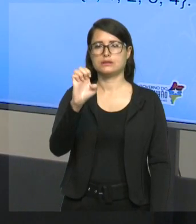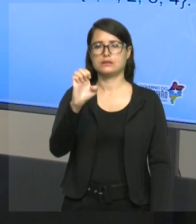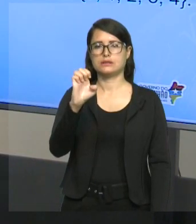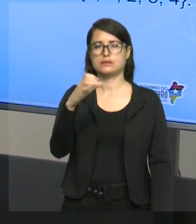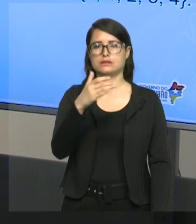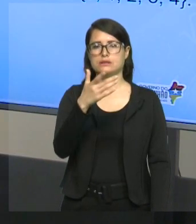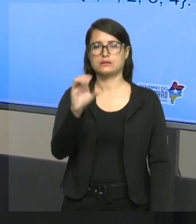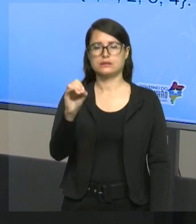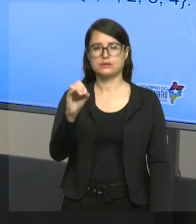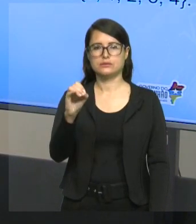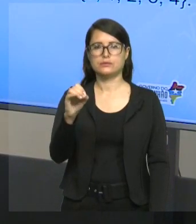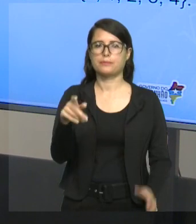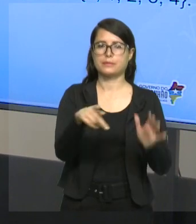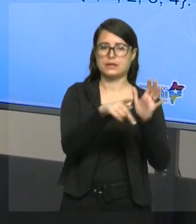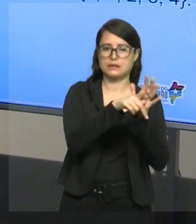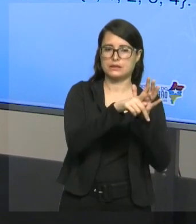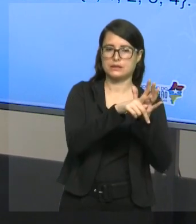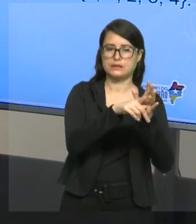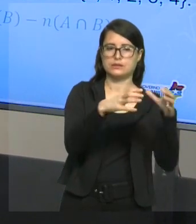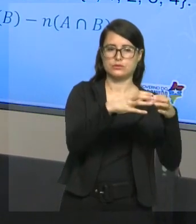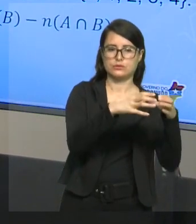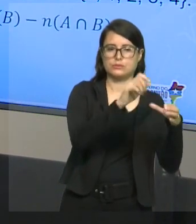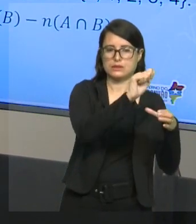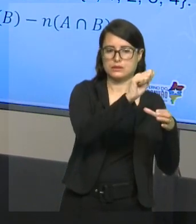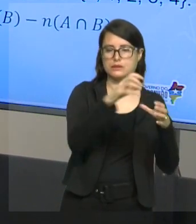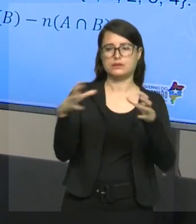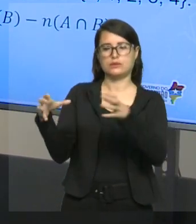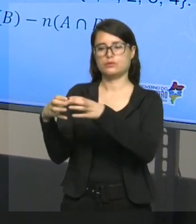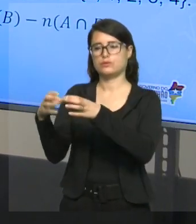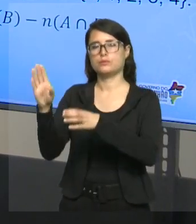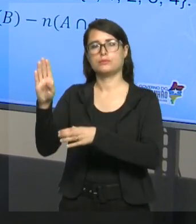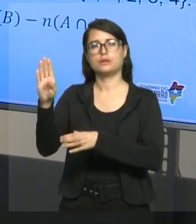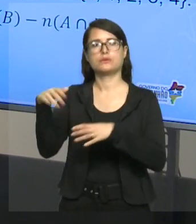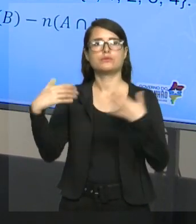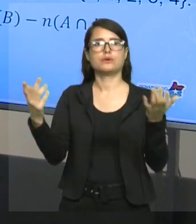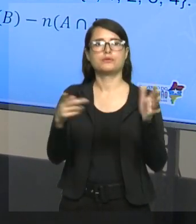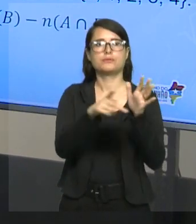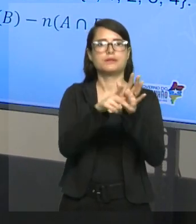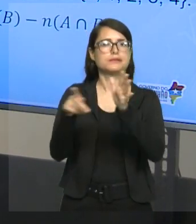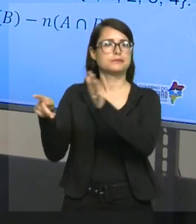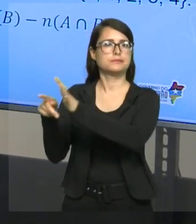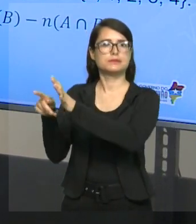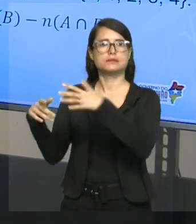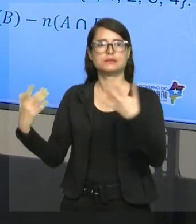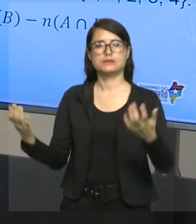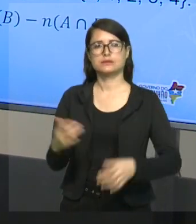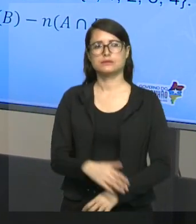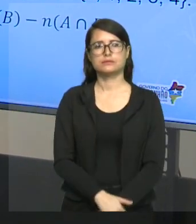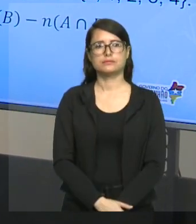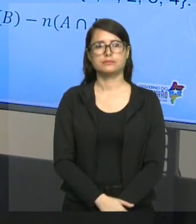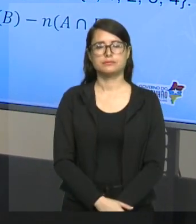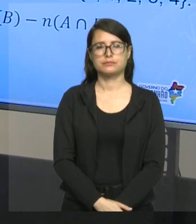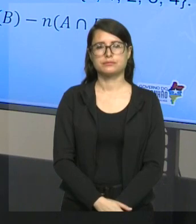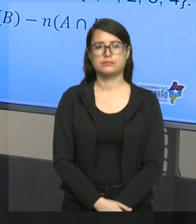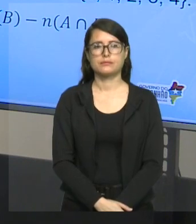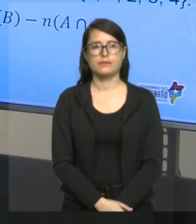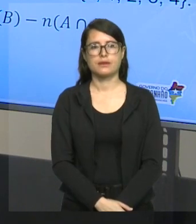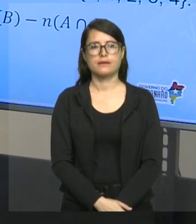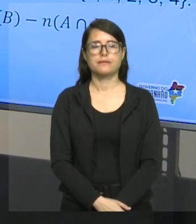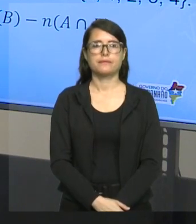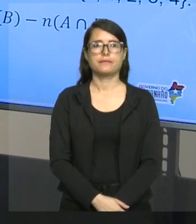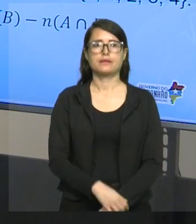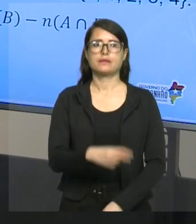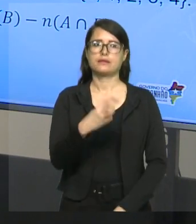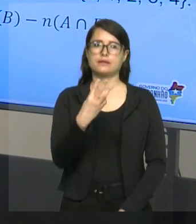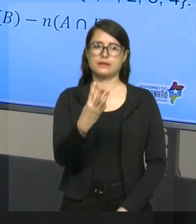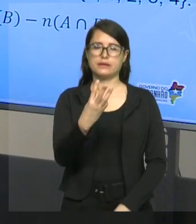conjuntos? Lembra que é o zero, o dois e o quatro, então são três elementos. Utilizando a formulinha que a